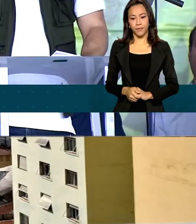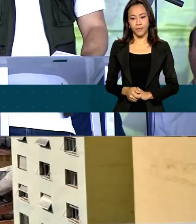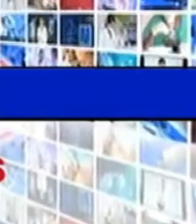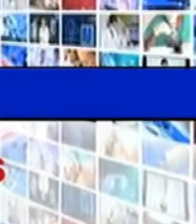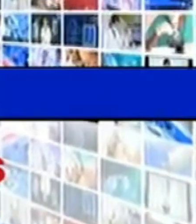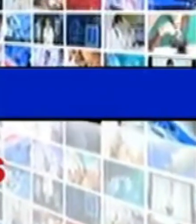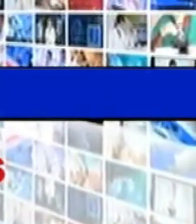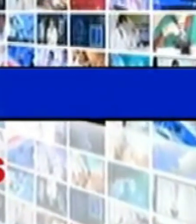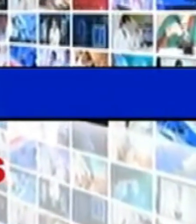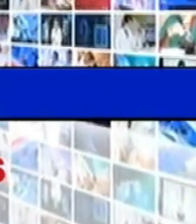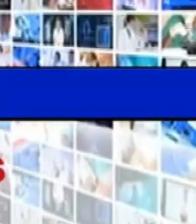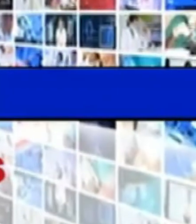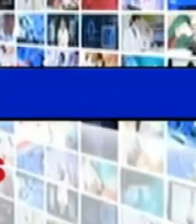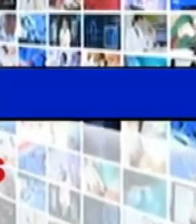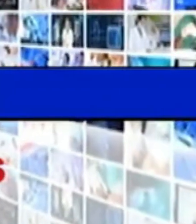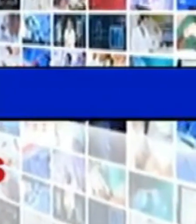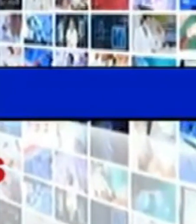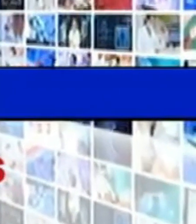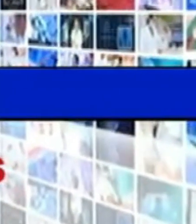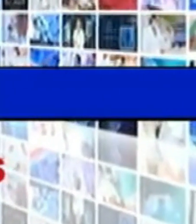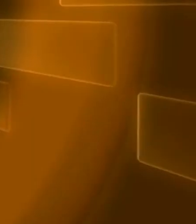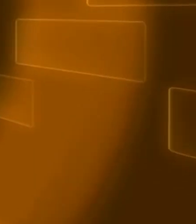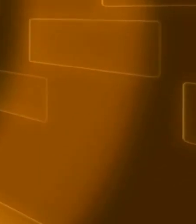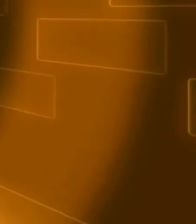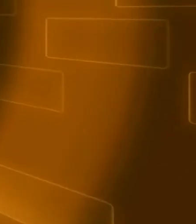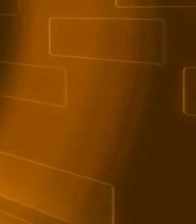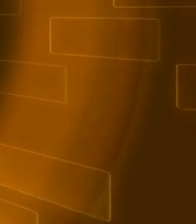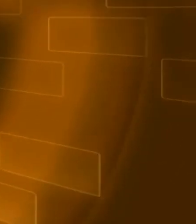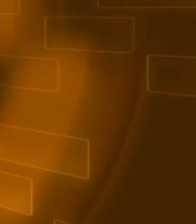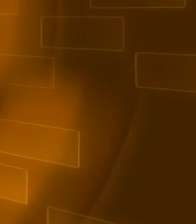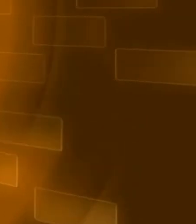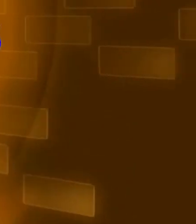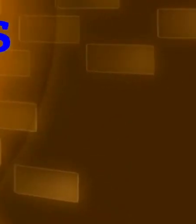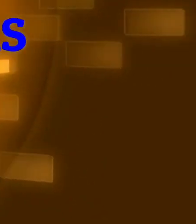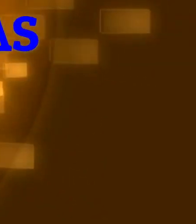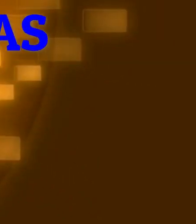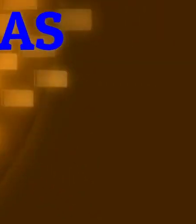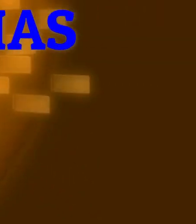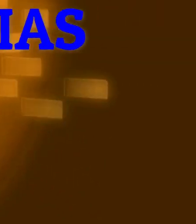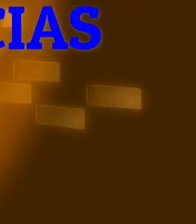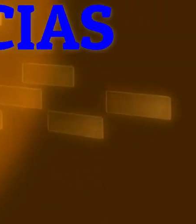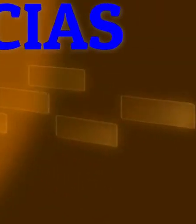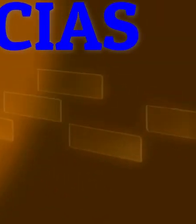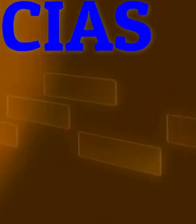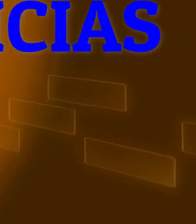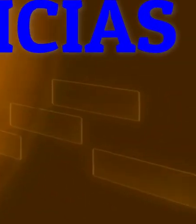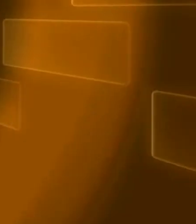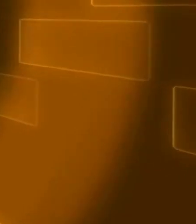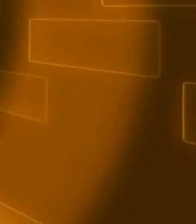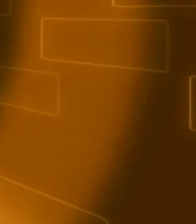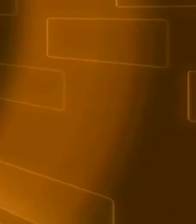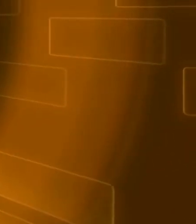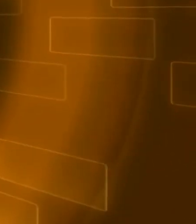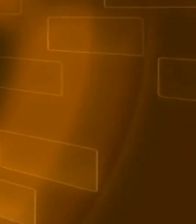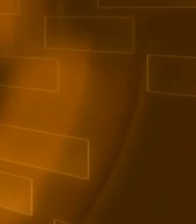Jornal Tele Brasil Notícias. A informação na medida certa que você gosta.